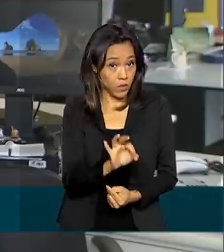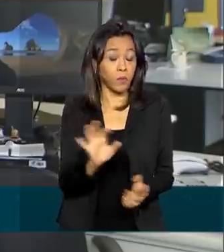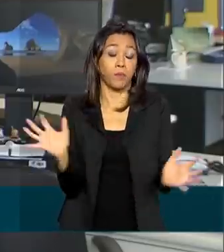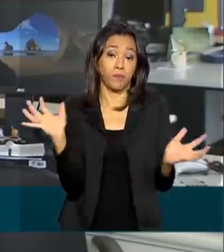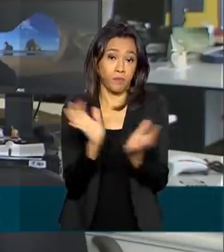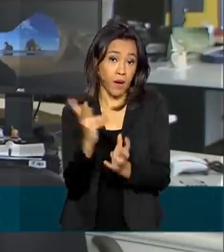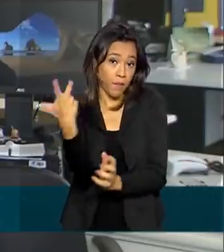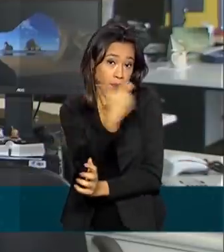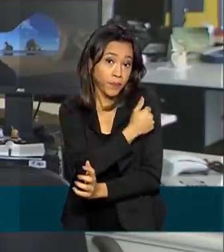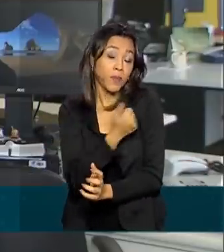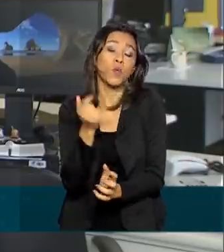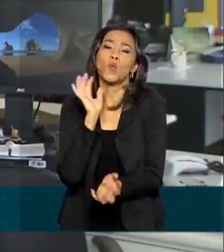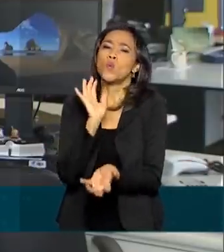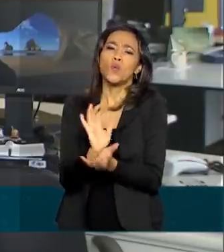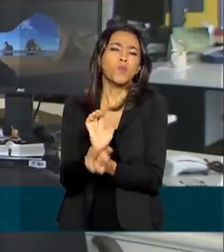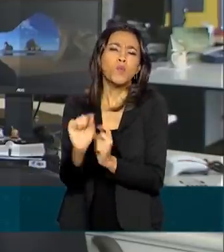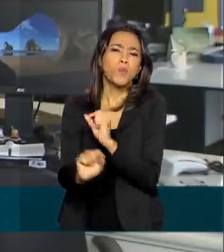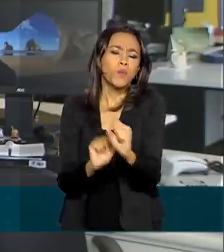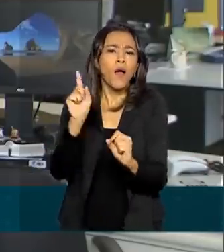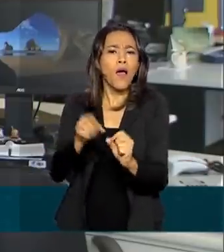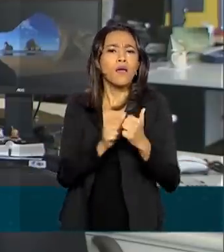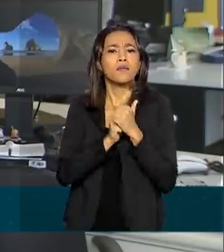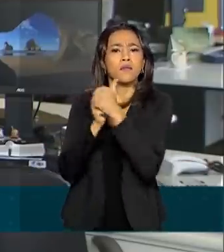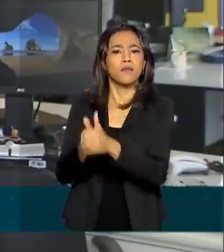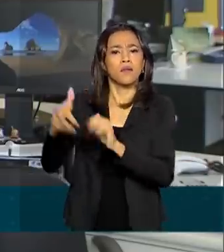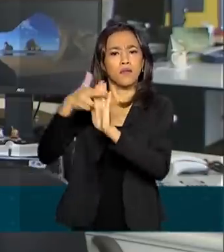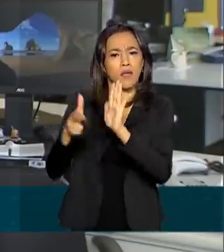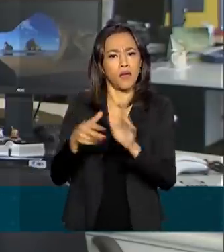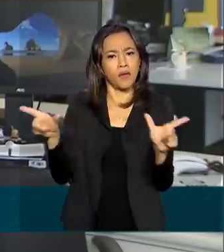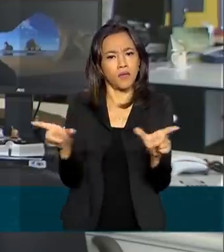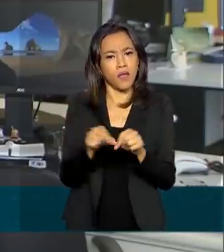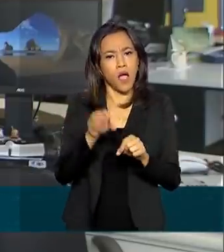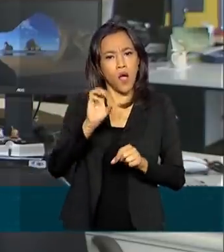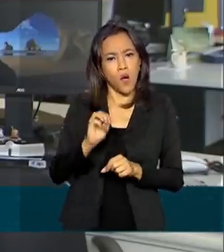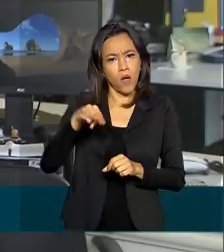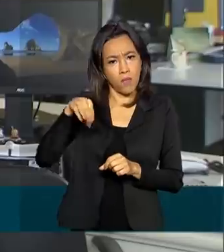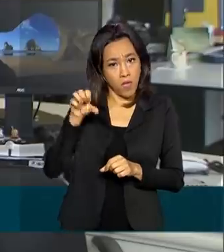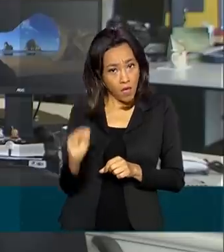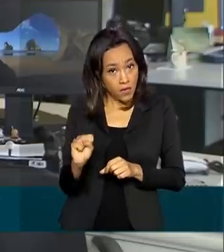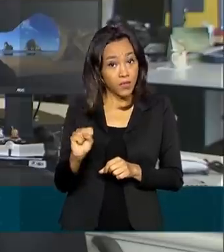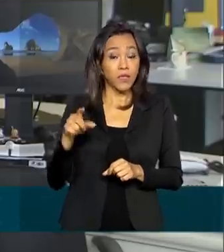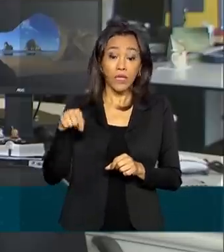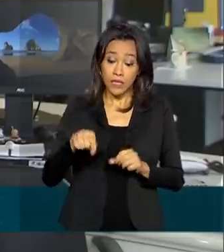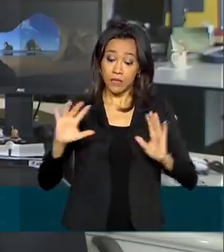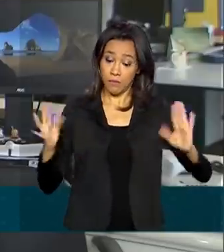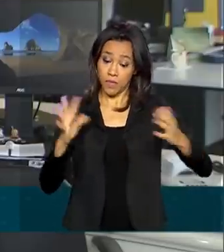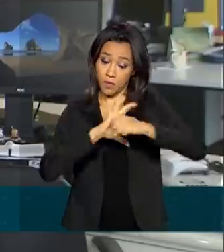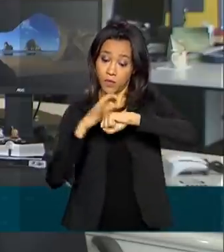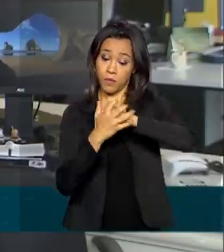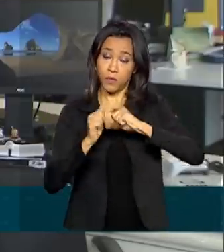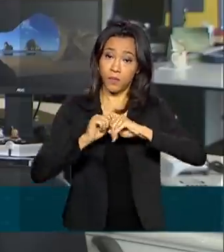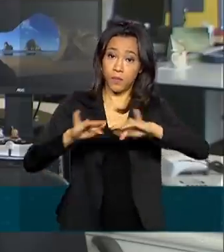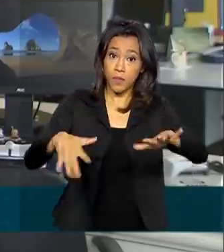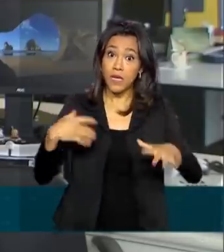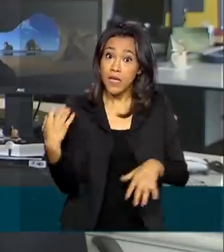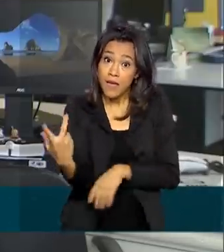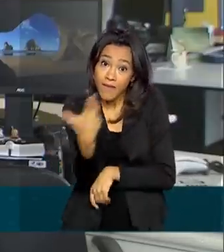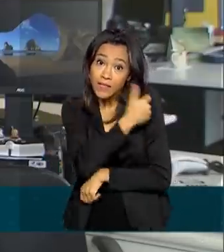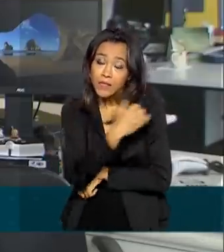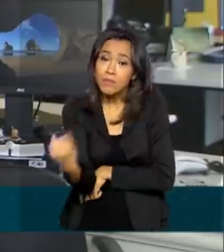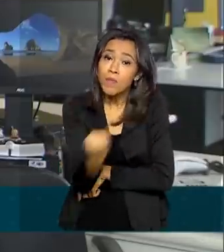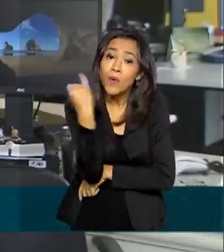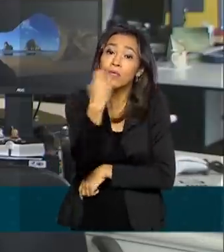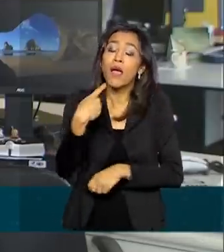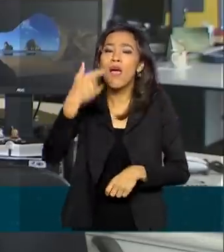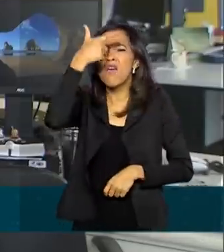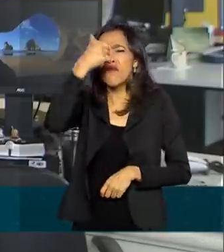para a vacinação segue recomendação da Organização Mundial da Saúde. Durante a pandemia do coronavírus, a vacina é ainda mais importante porque ajuda a evitar